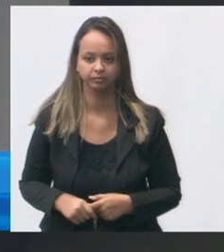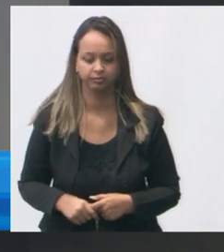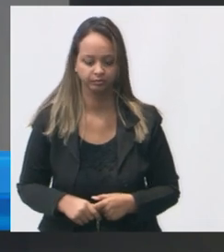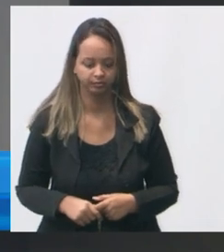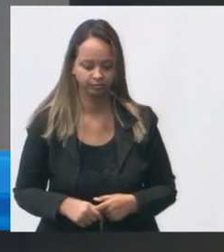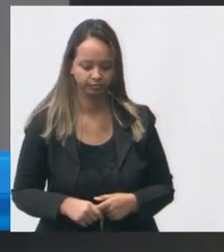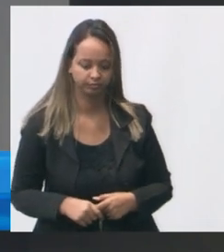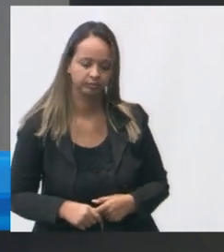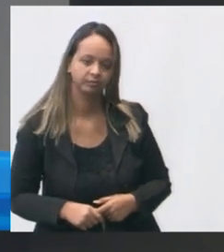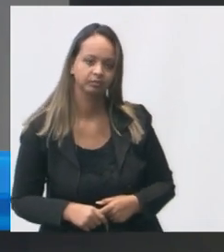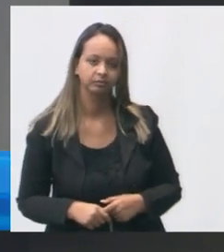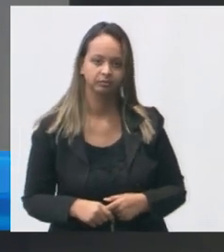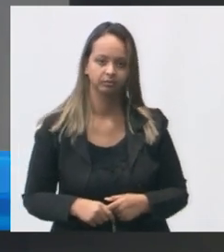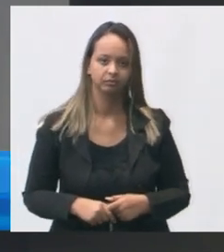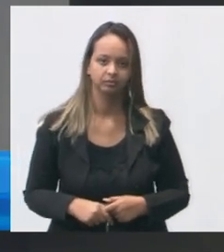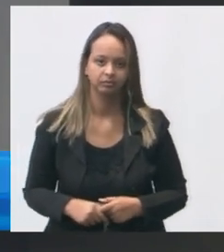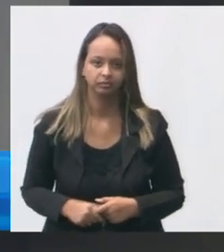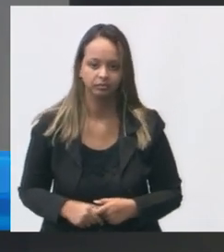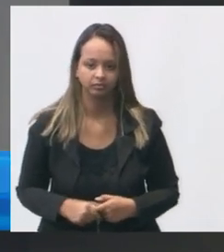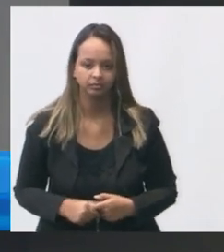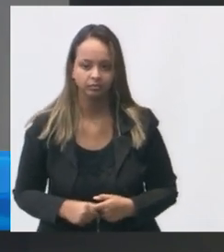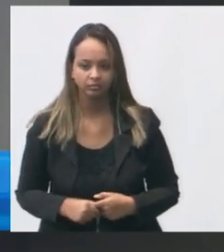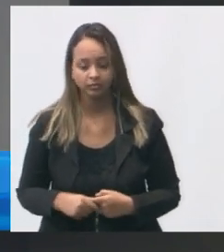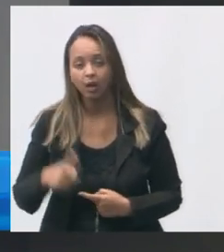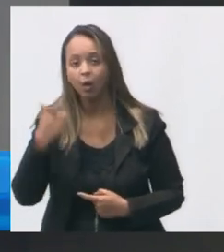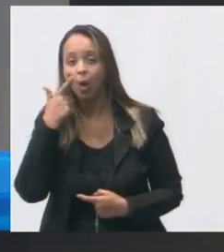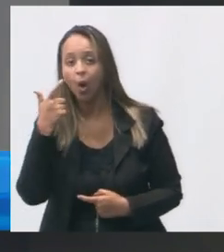olha só está vendo onde fica as identificações